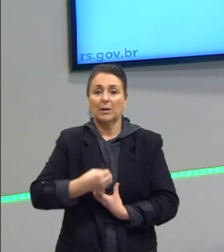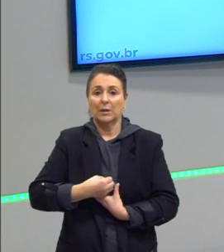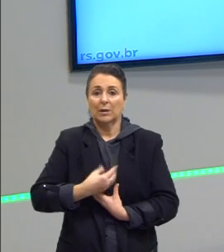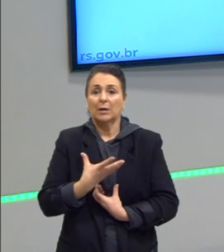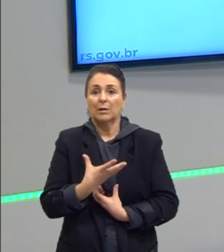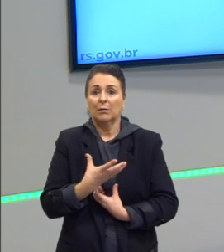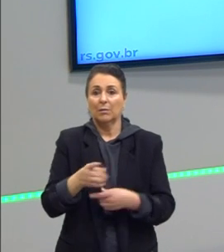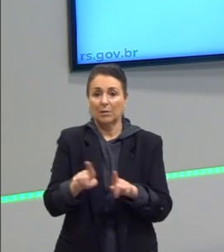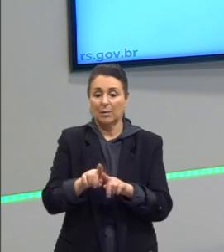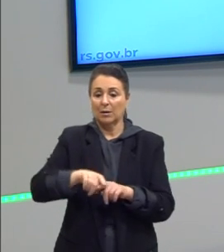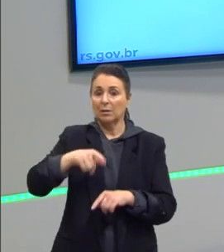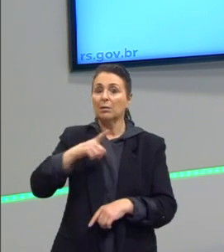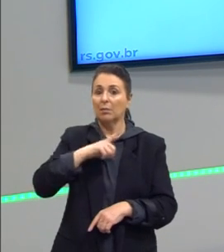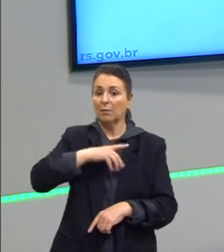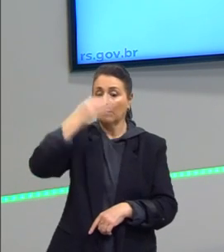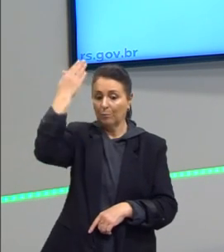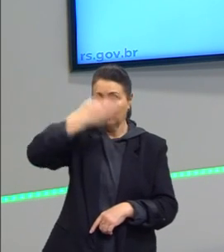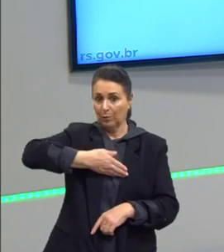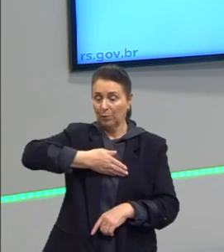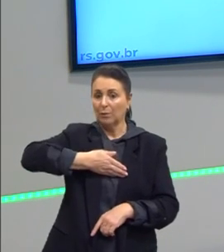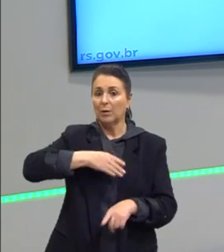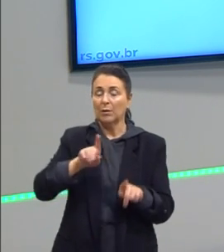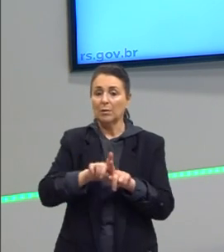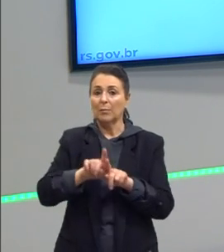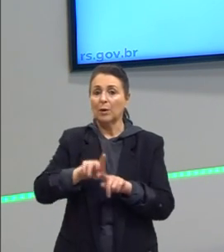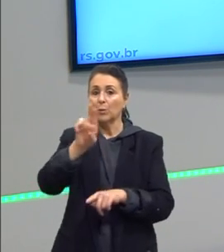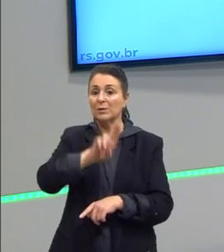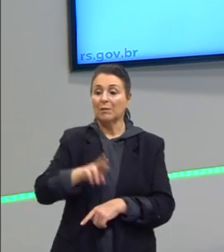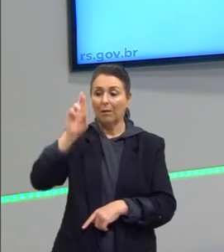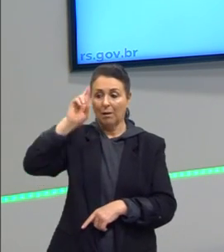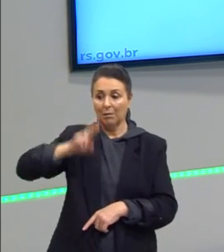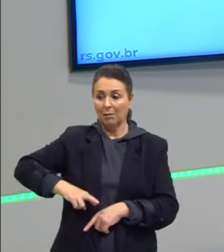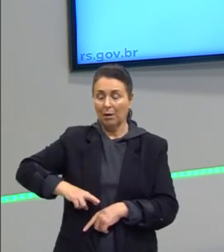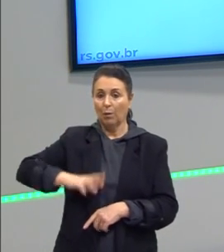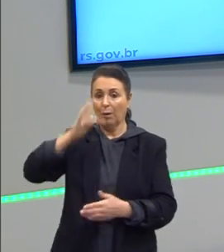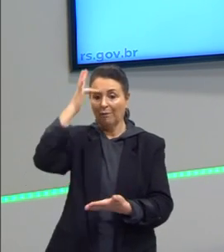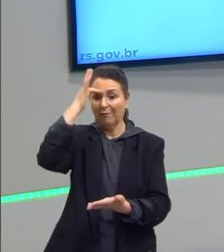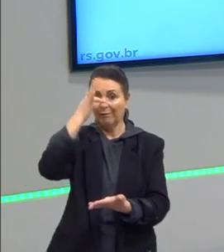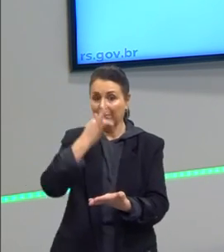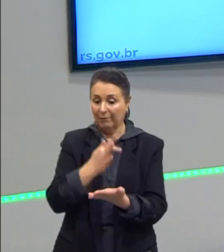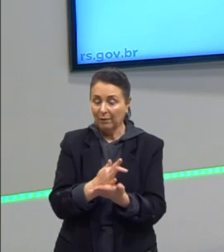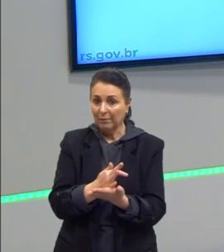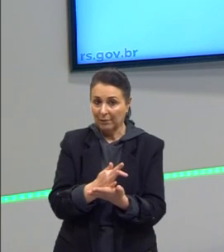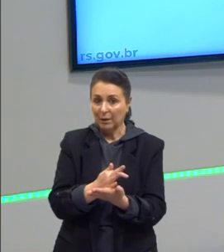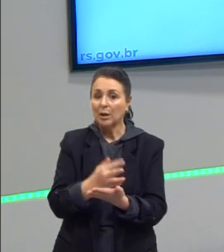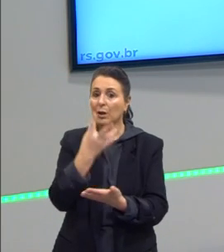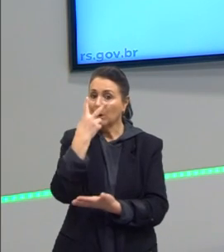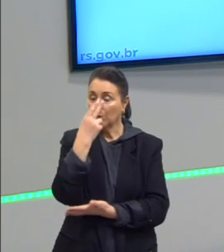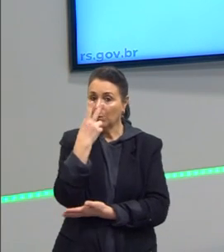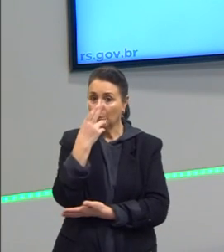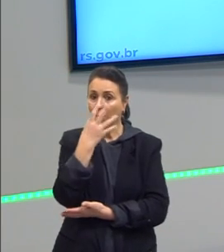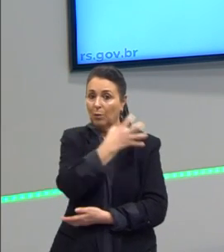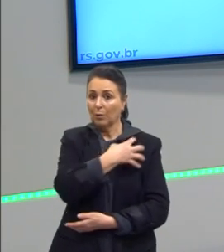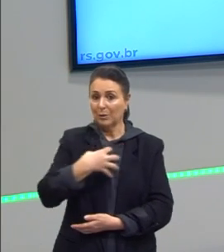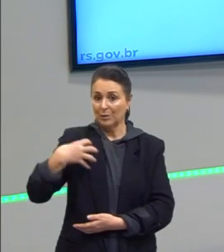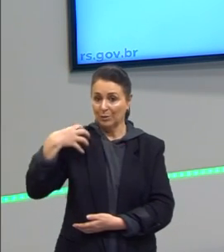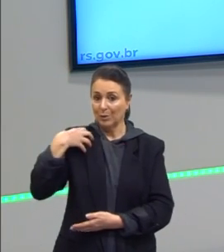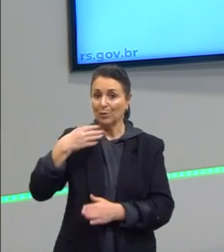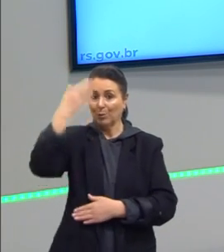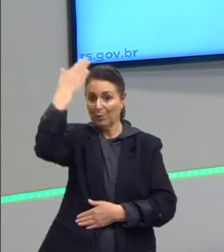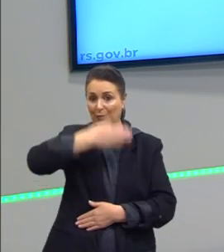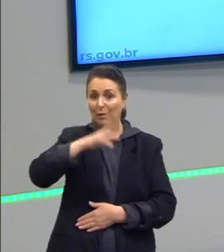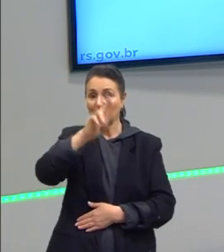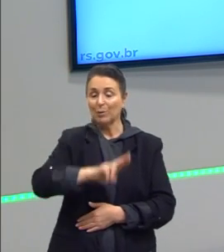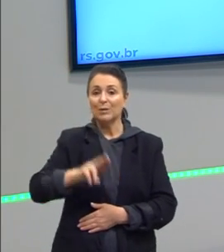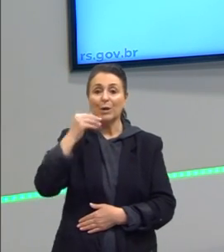provar, também através da razão, a fé, como Aristóteles provava, através da experiência, através